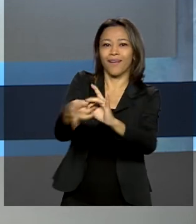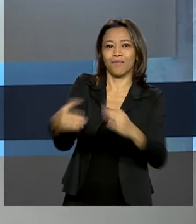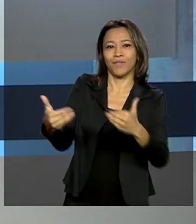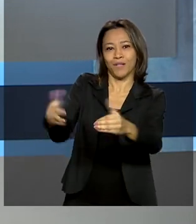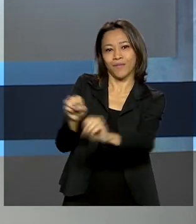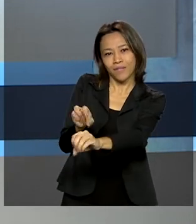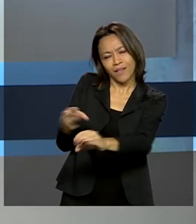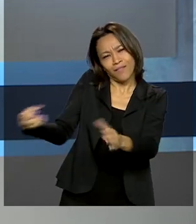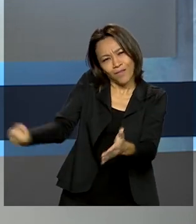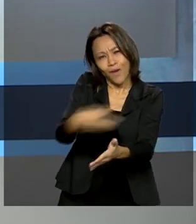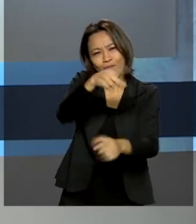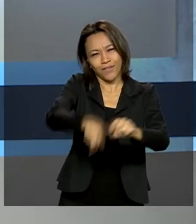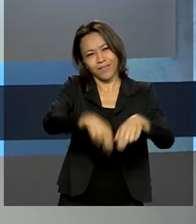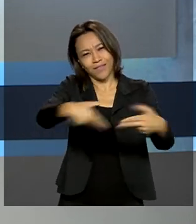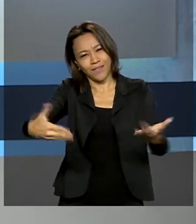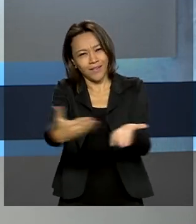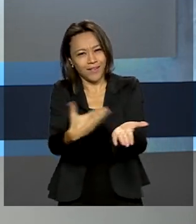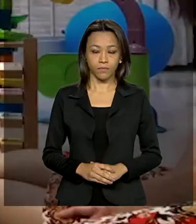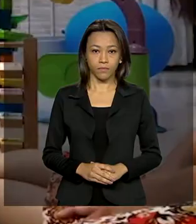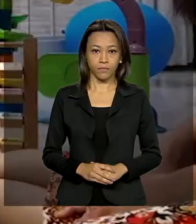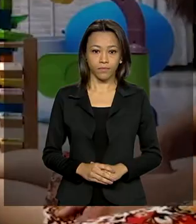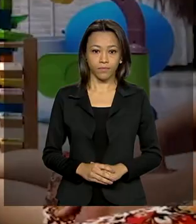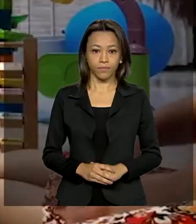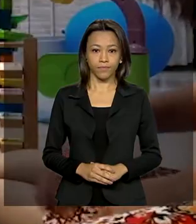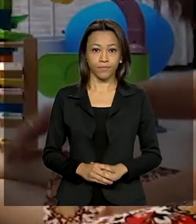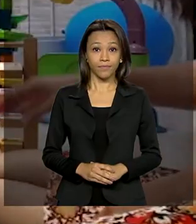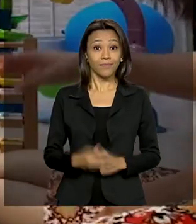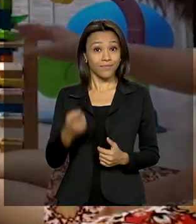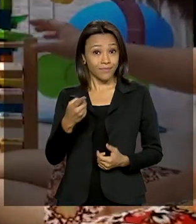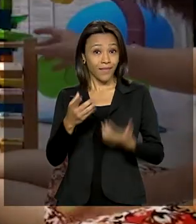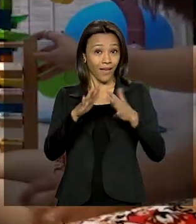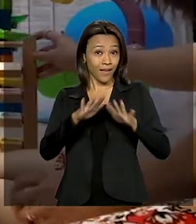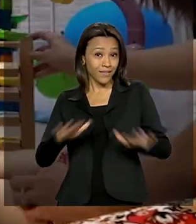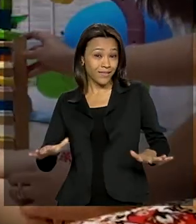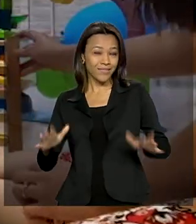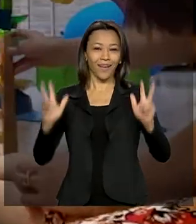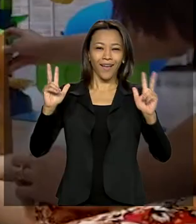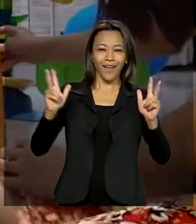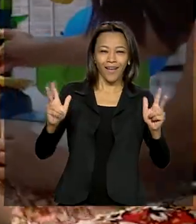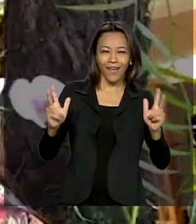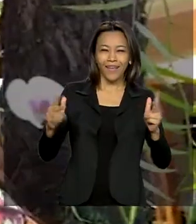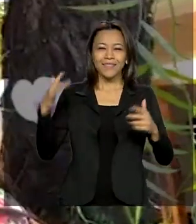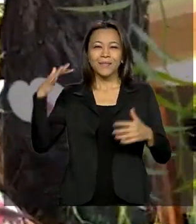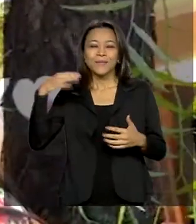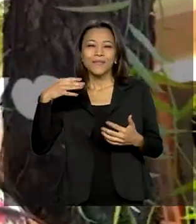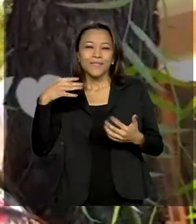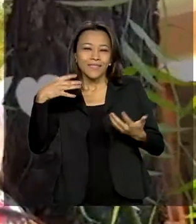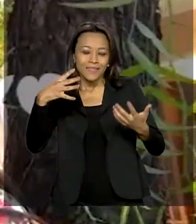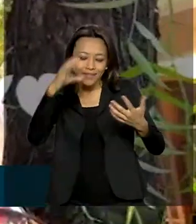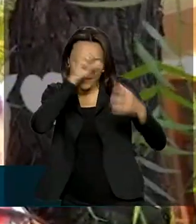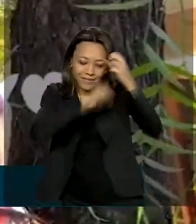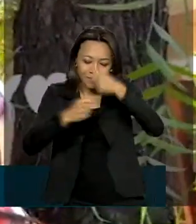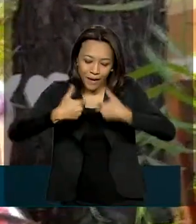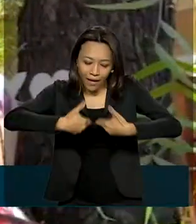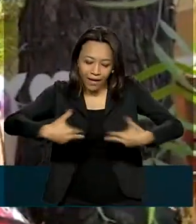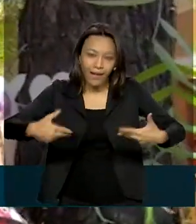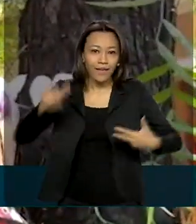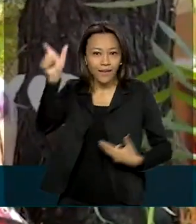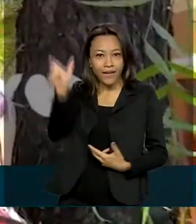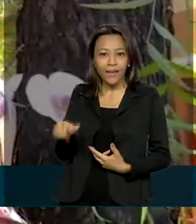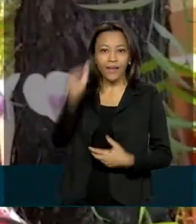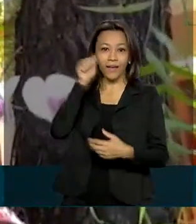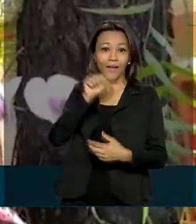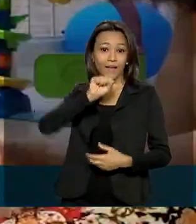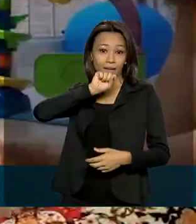está lançando novos produtos. É assim, de maneira lúdica e divertida, que a farmacêutica Fernanda